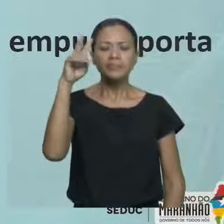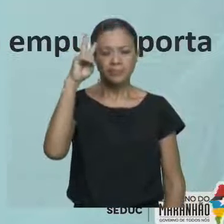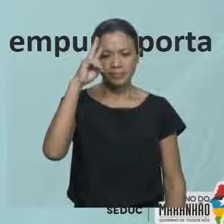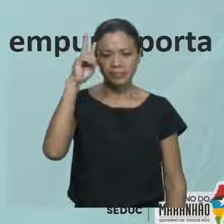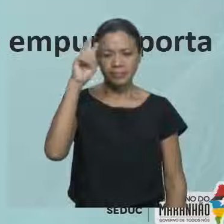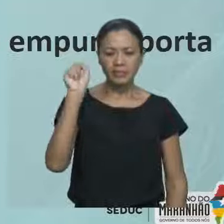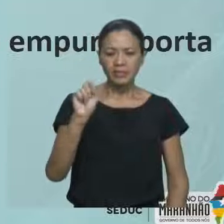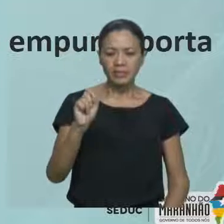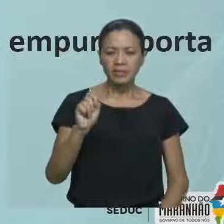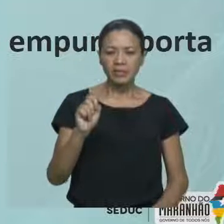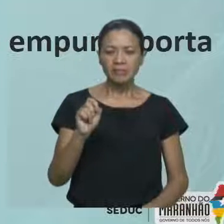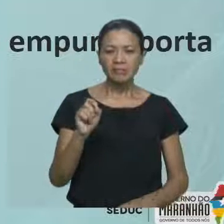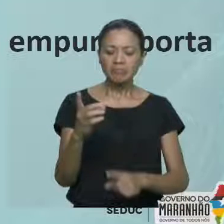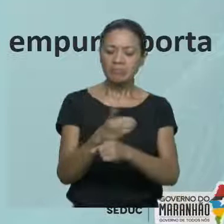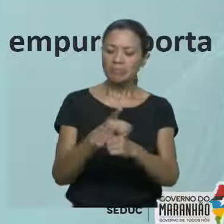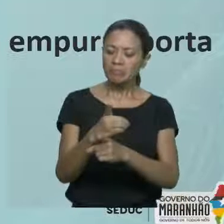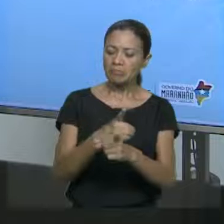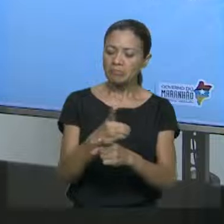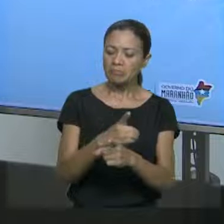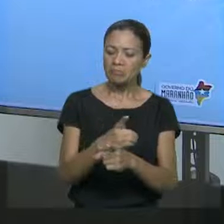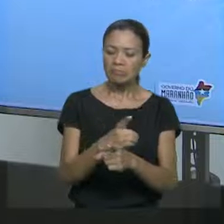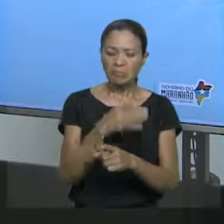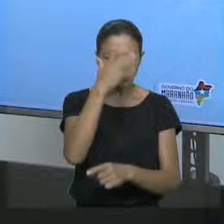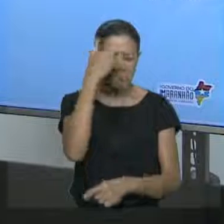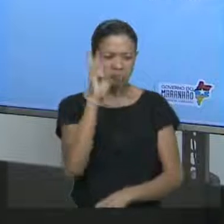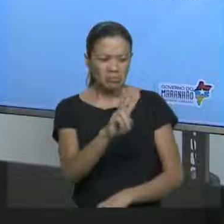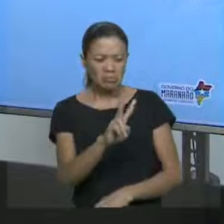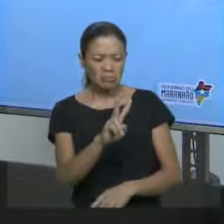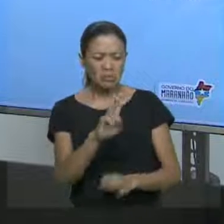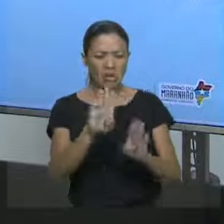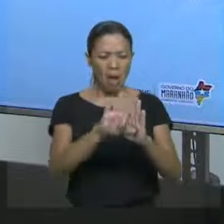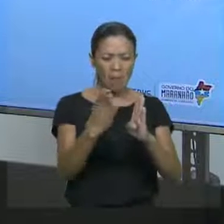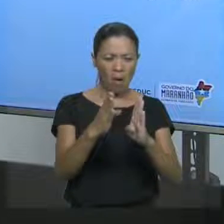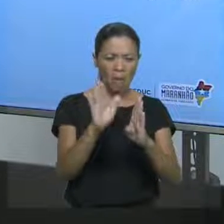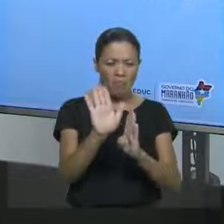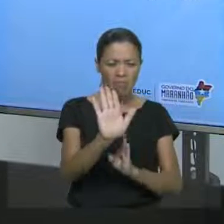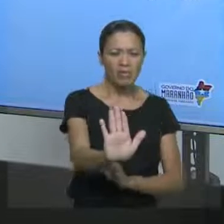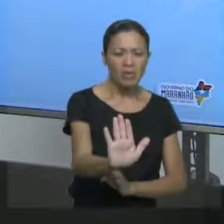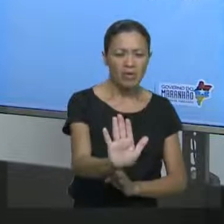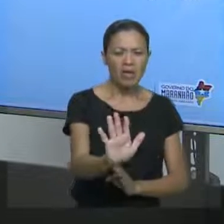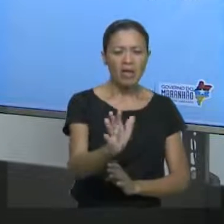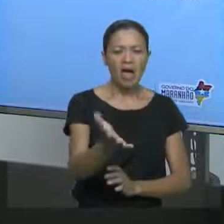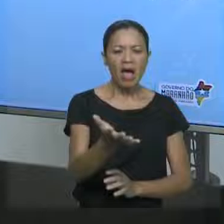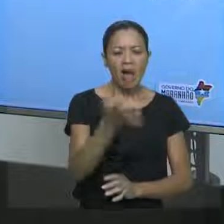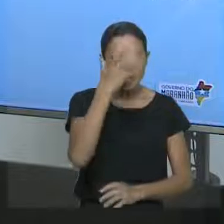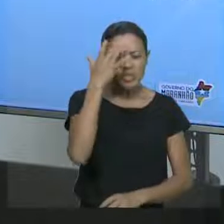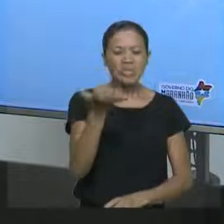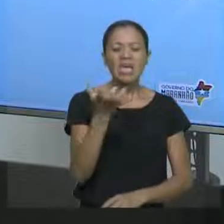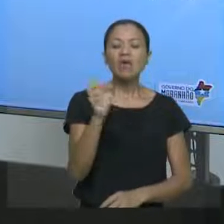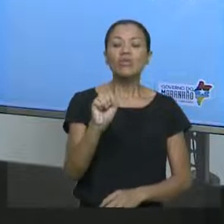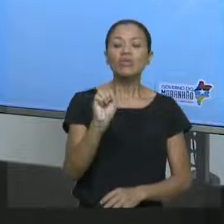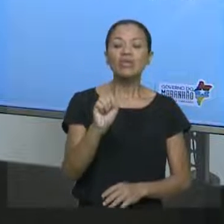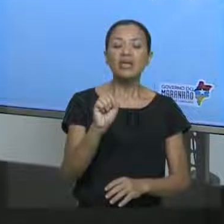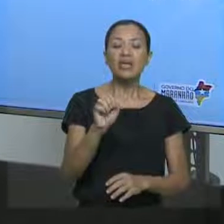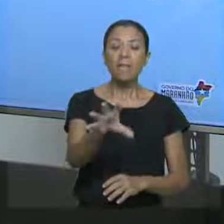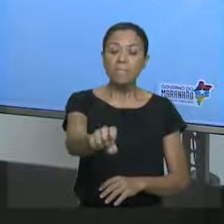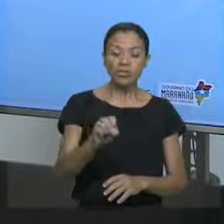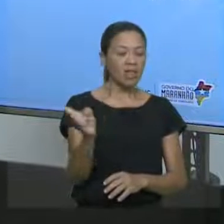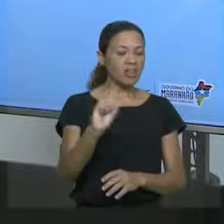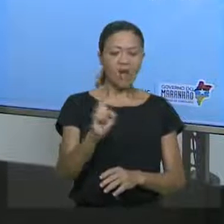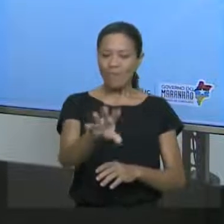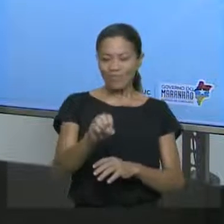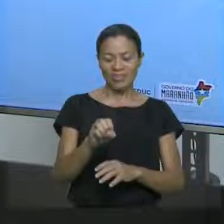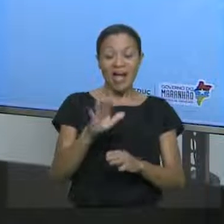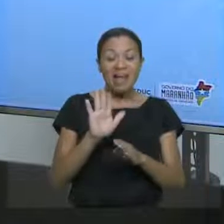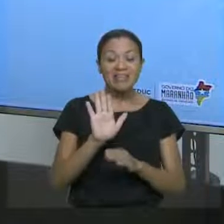que isso é um falso cognato. Às vezes a pessoa olha assim, ah, ela tá numa porta, push. A pessoa quer o quê? Puxar. Não é puxar, é empurrar, né,